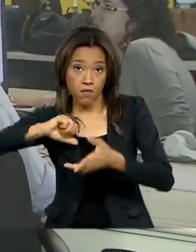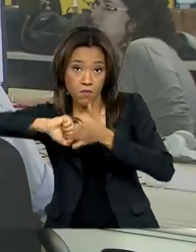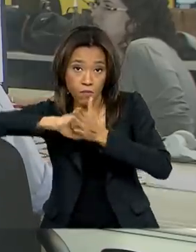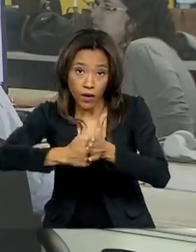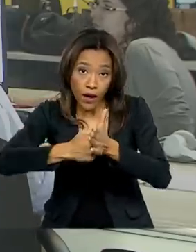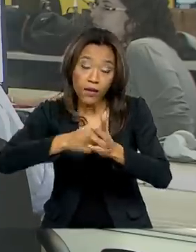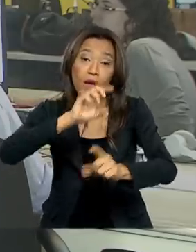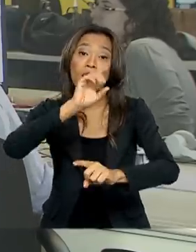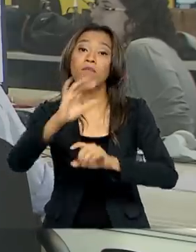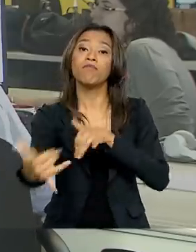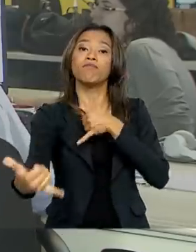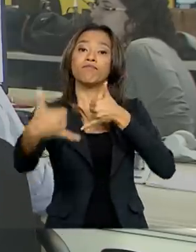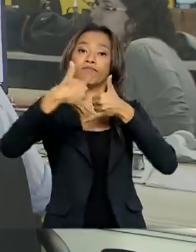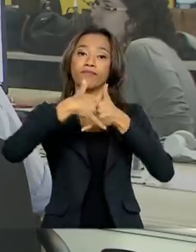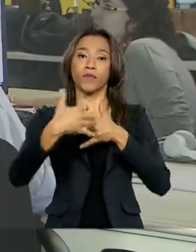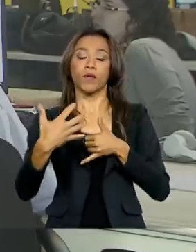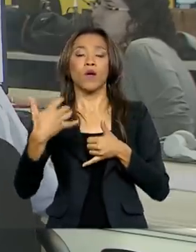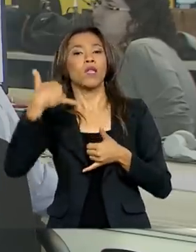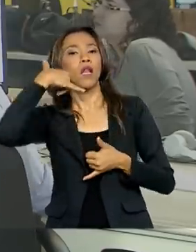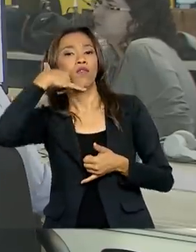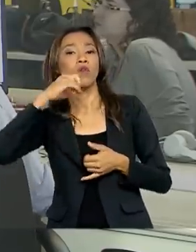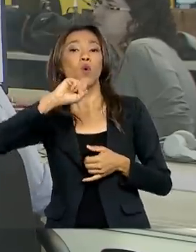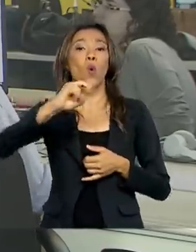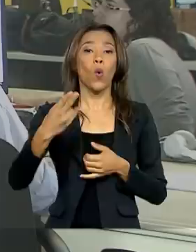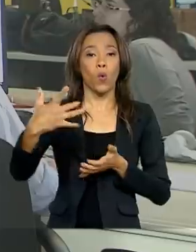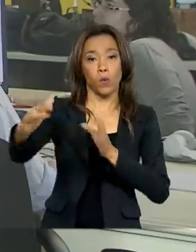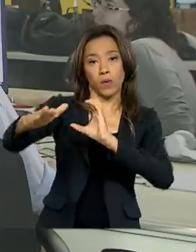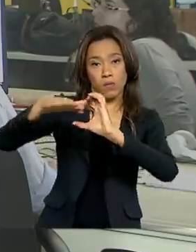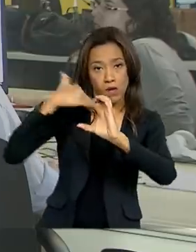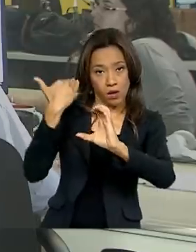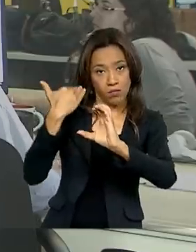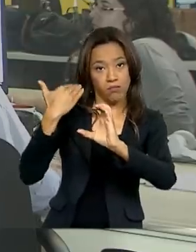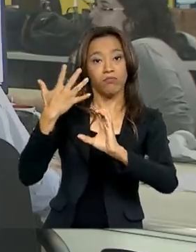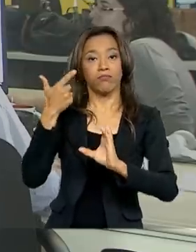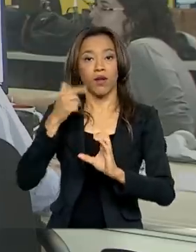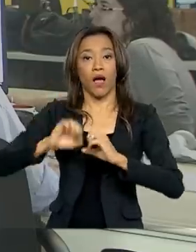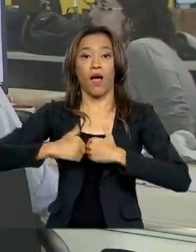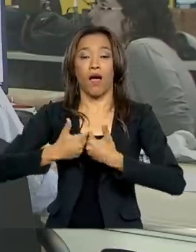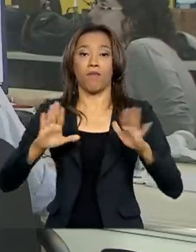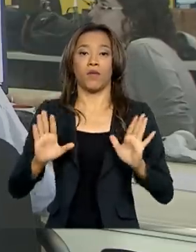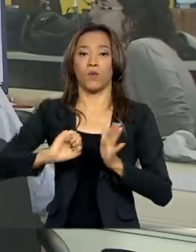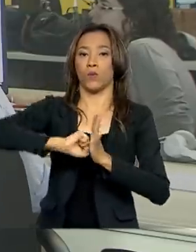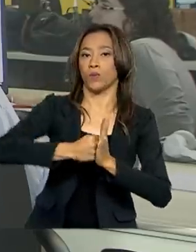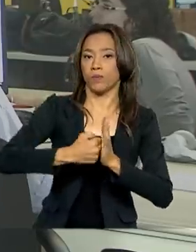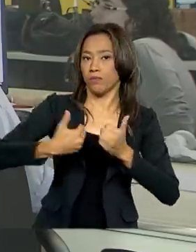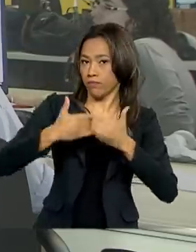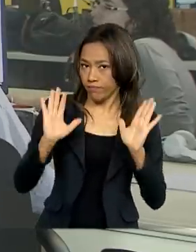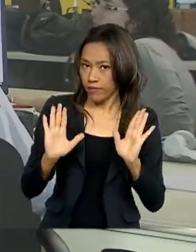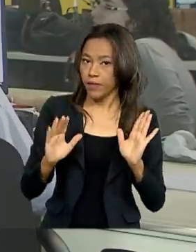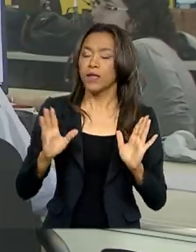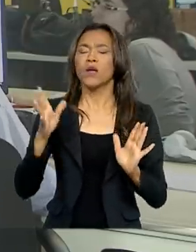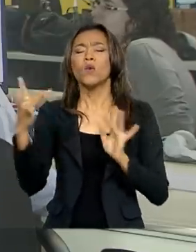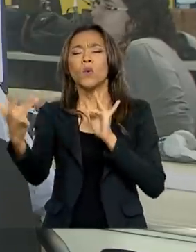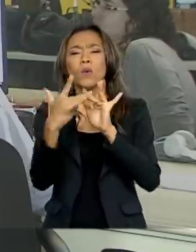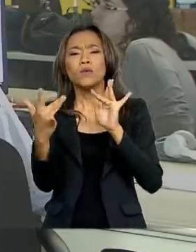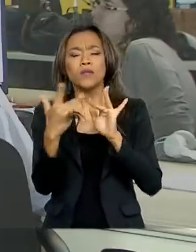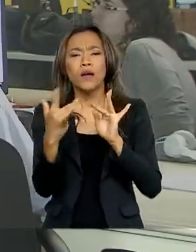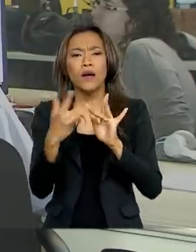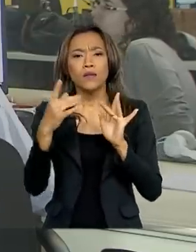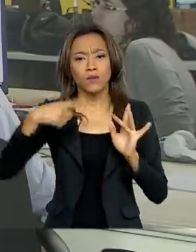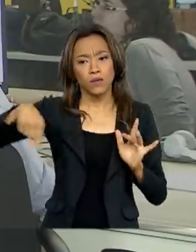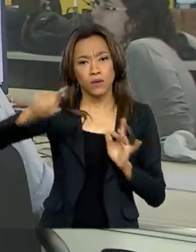a operadora por e-mail ou pelo telefone para fazer a atualização. A lista completa dos estados e os contatos das